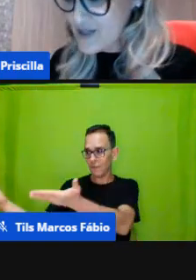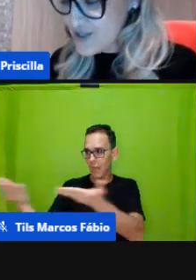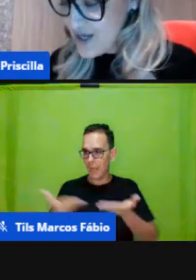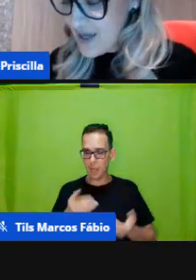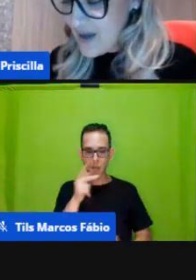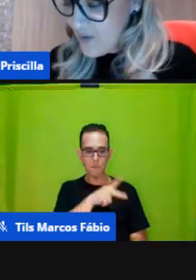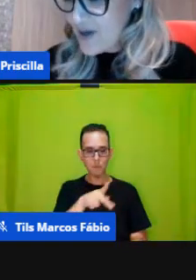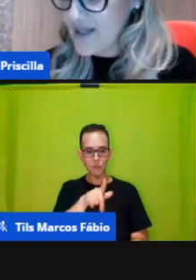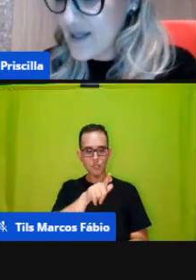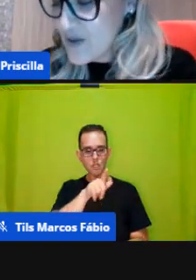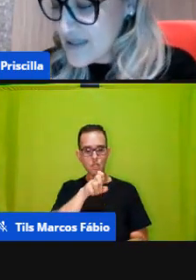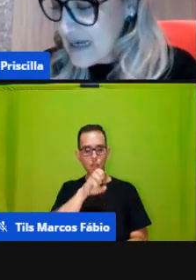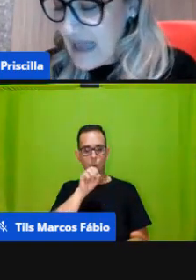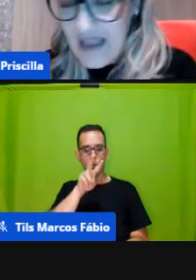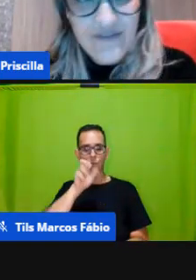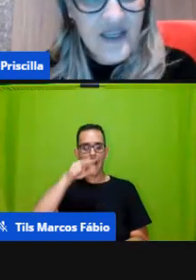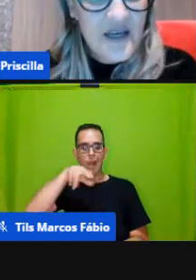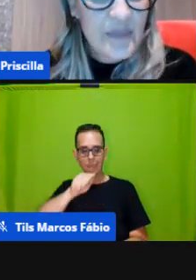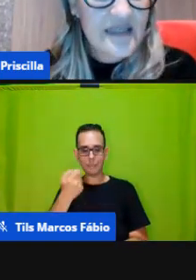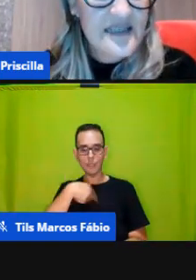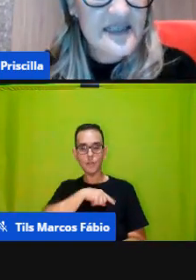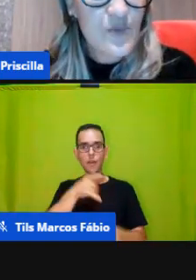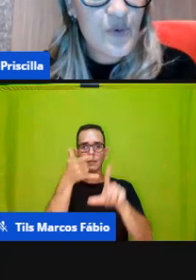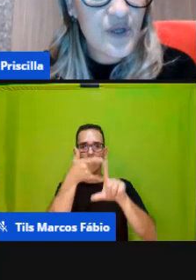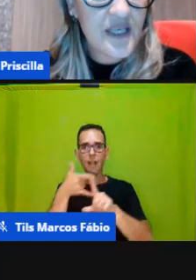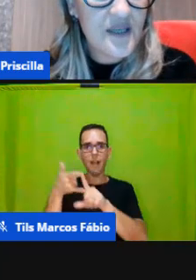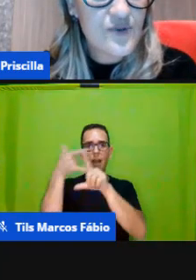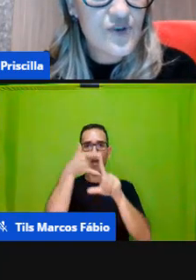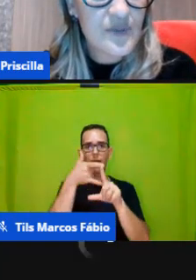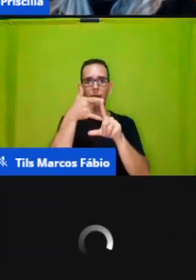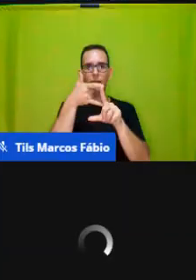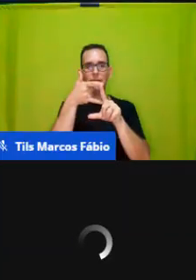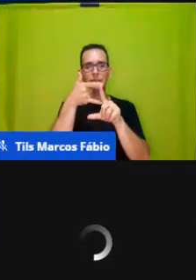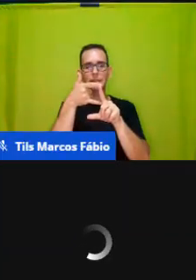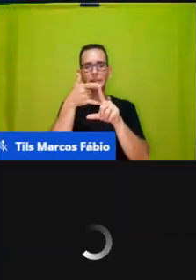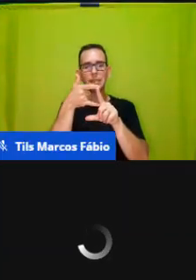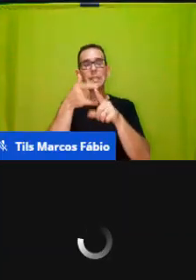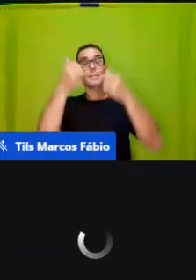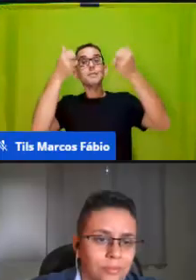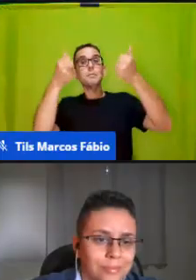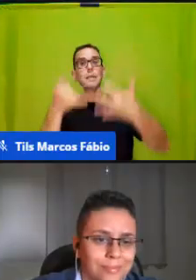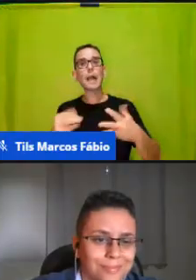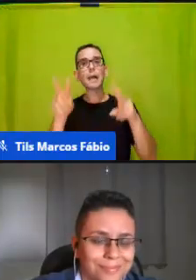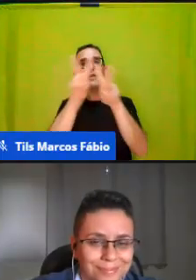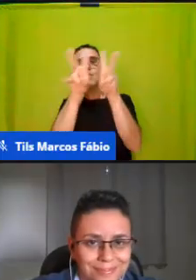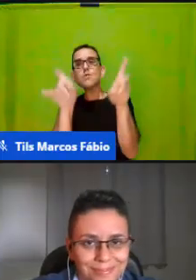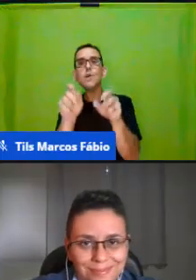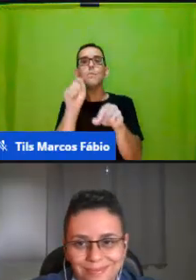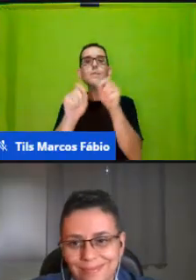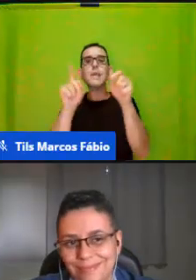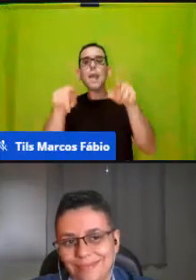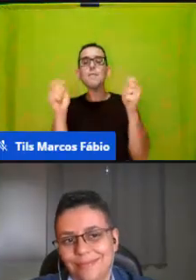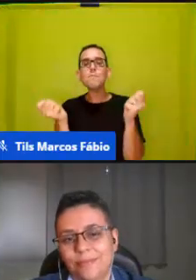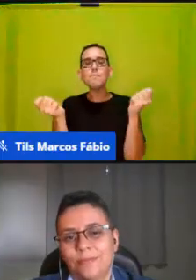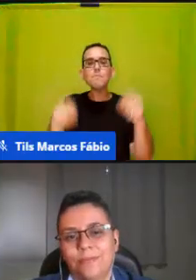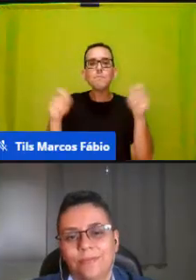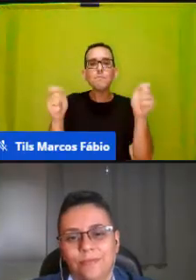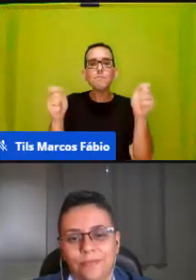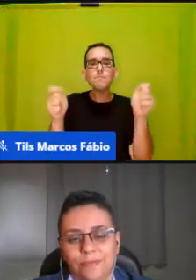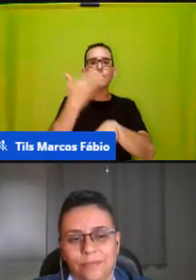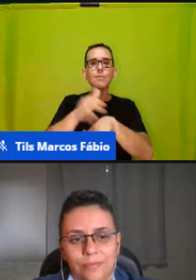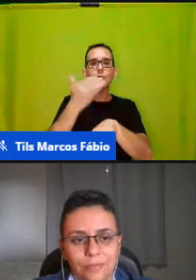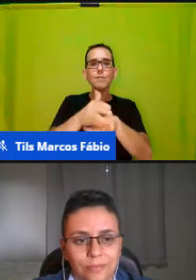fazer parte agora da nossa live para trazer um pouquinho sobre essas possibilidades e essas práticas do